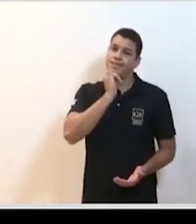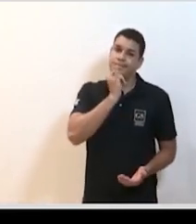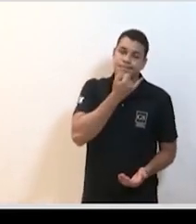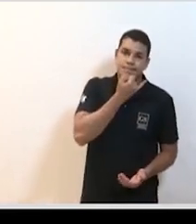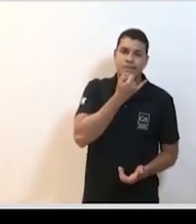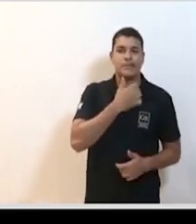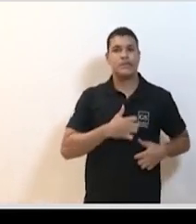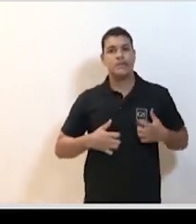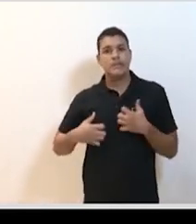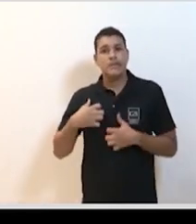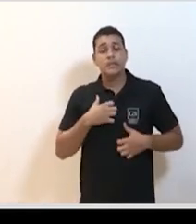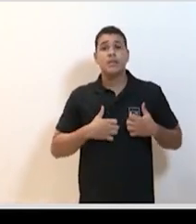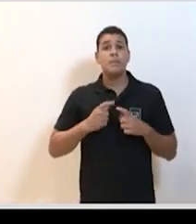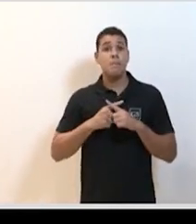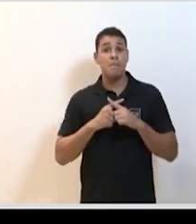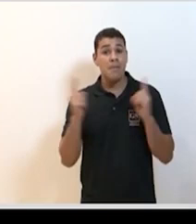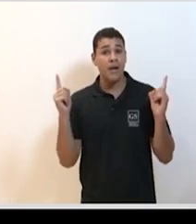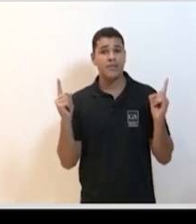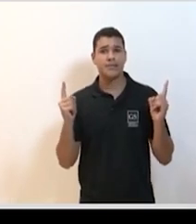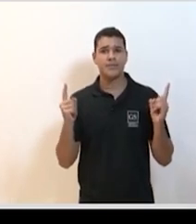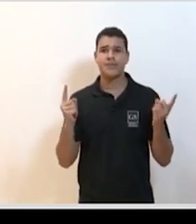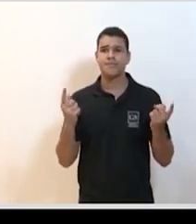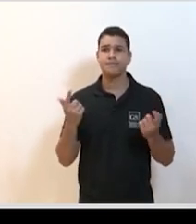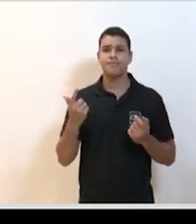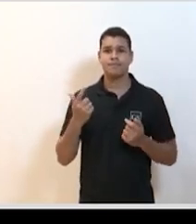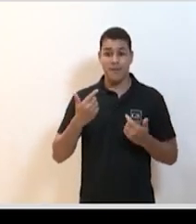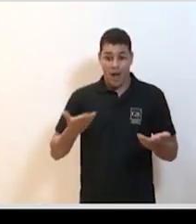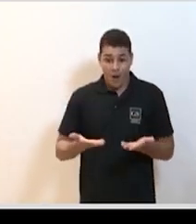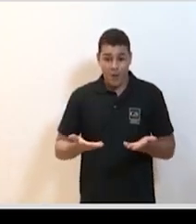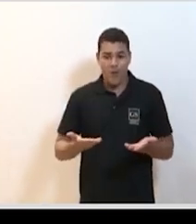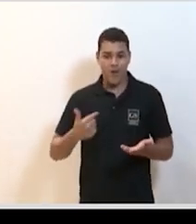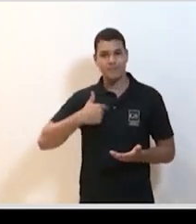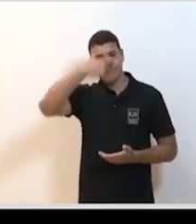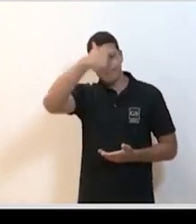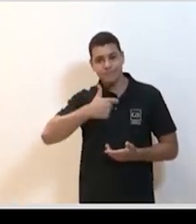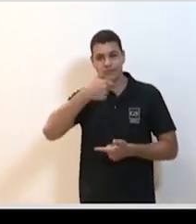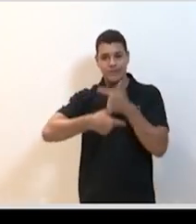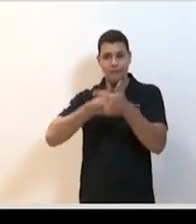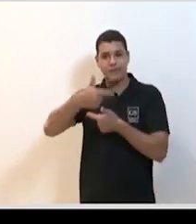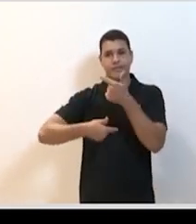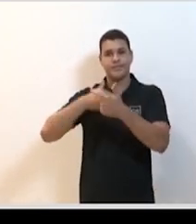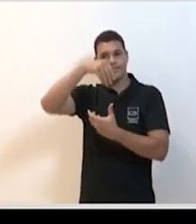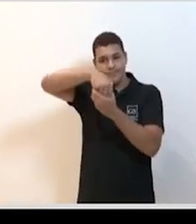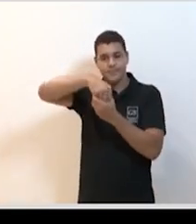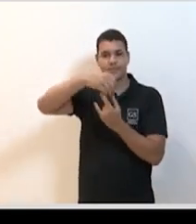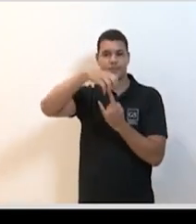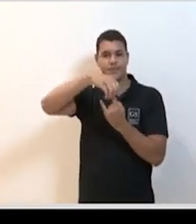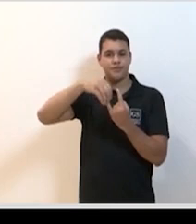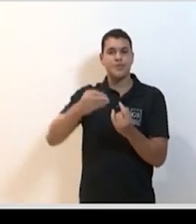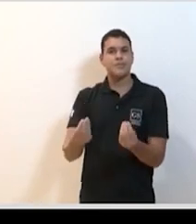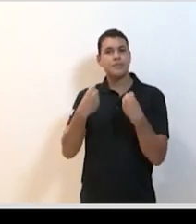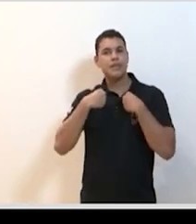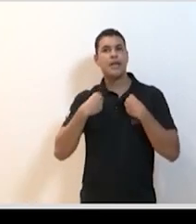a questão do pertencimento a uma instituição como é a Fiocruz me causa